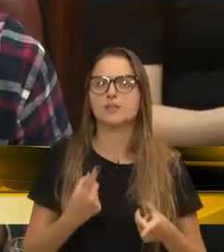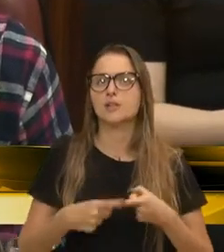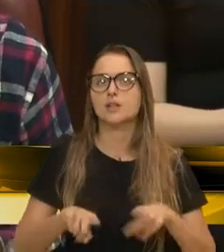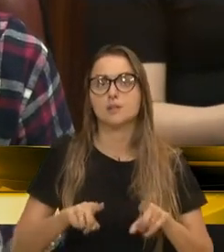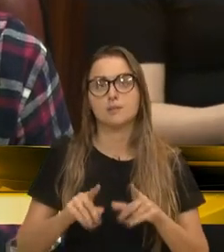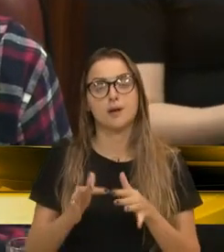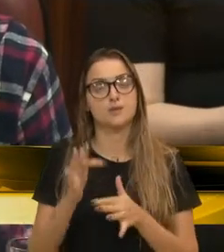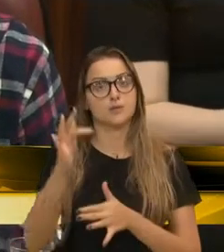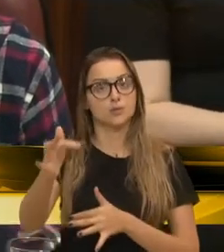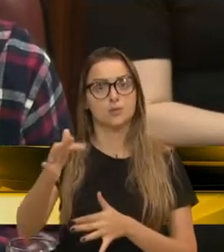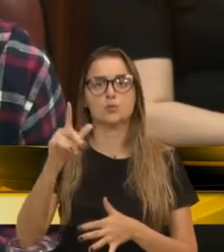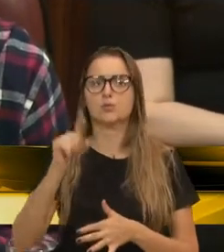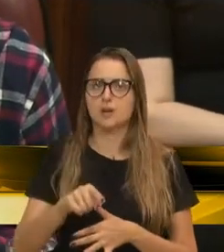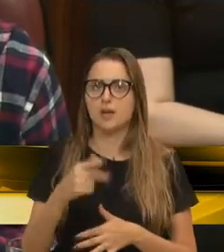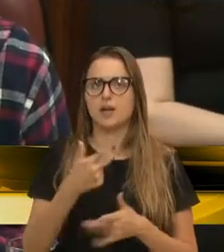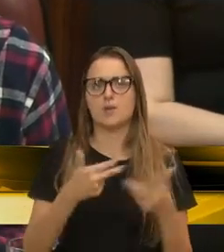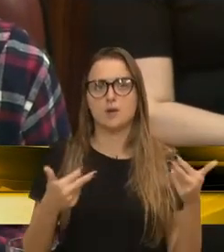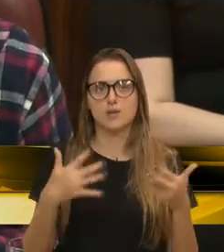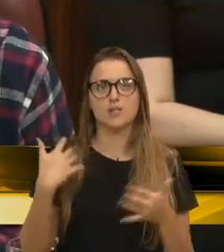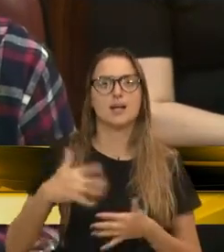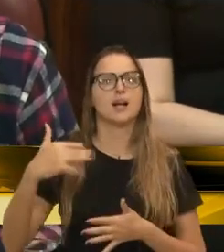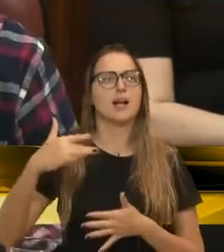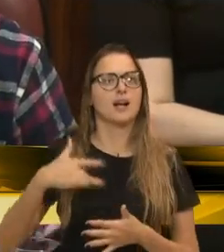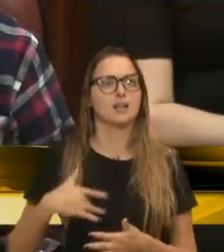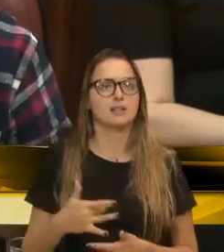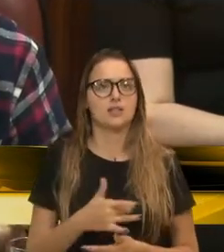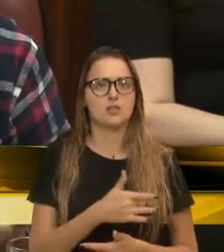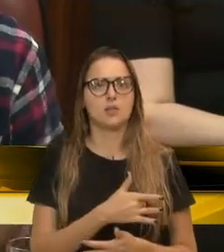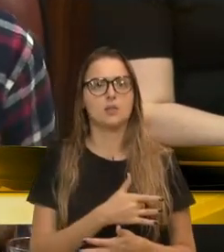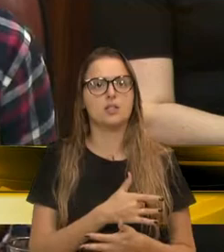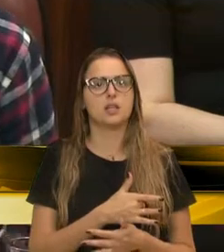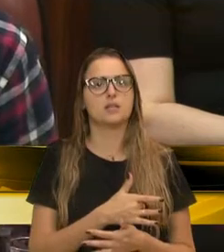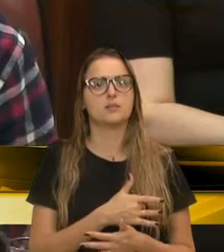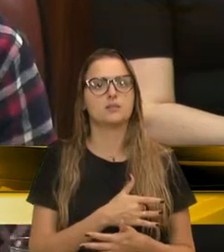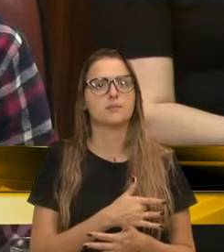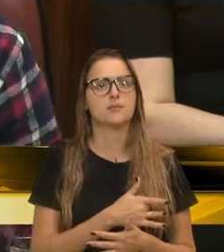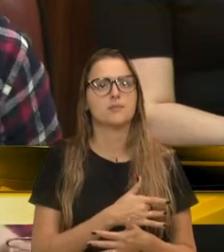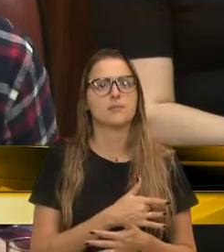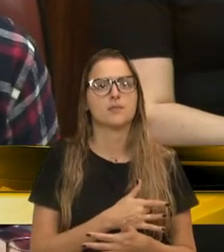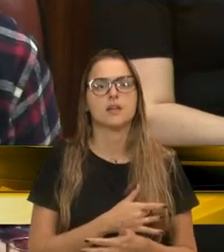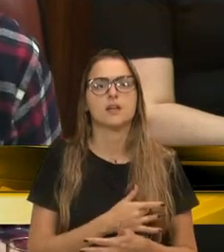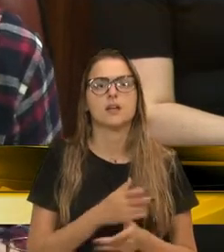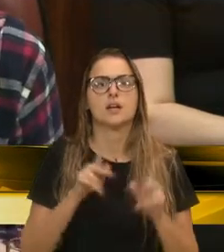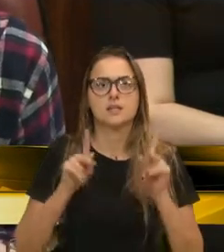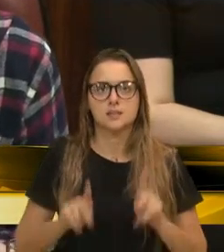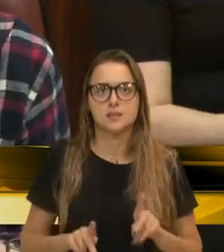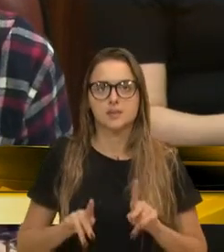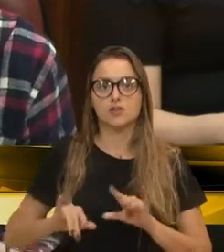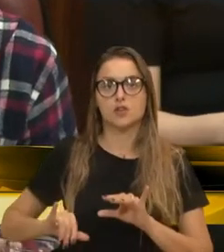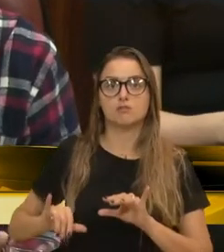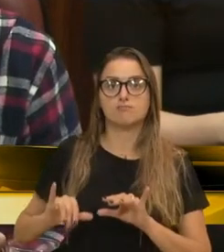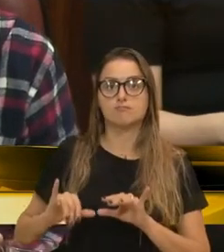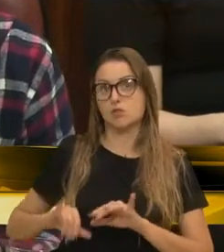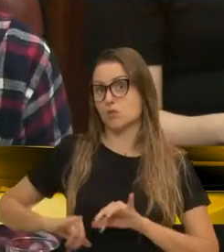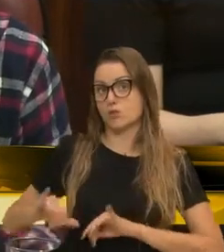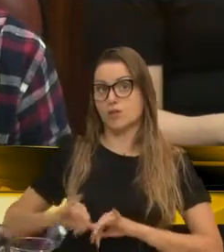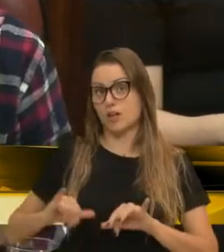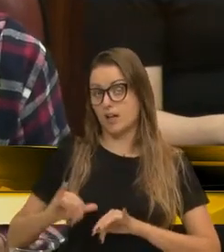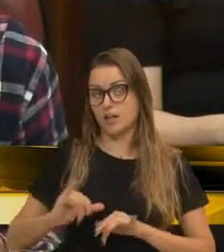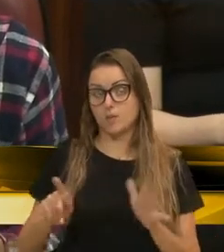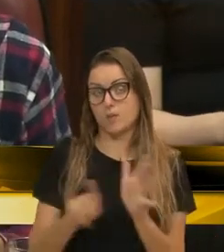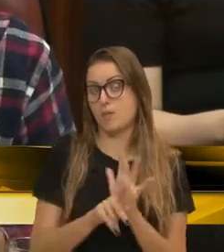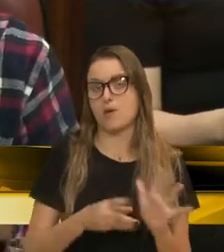e longo prazo vai ser algo muito caro para a nossa saúde. E tão caro que as pessoas vão pagar com as suas vidas. Então, a gente precisa